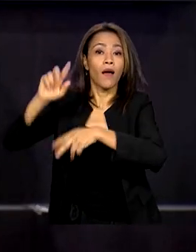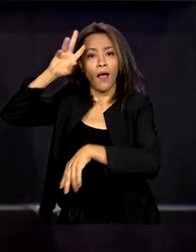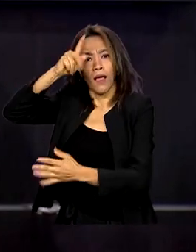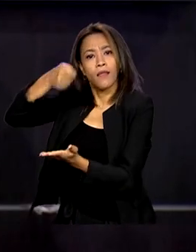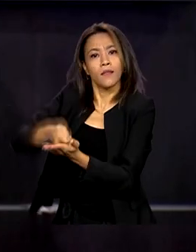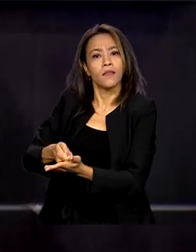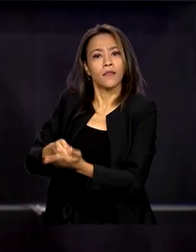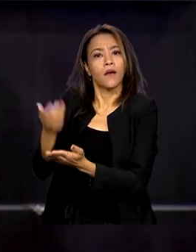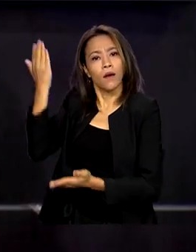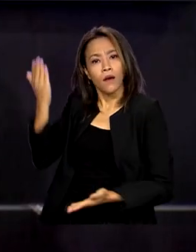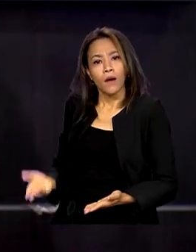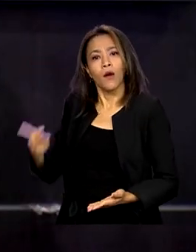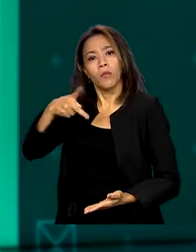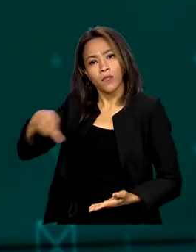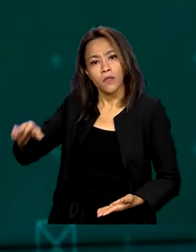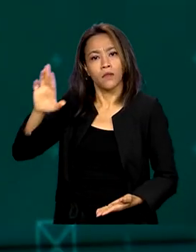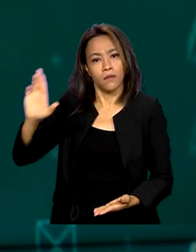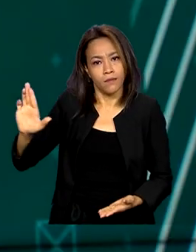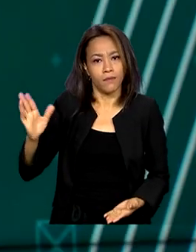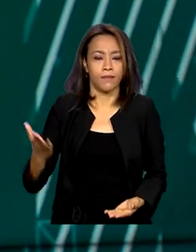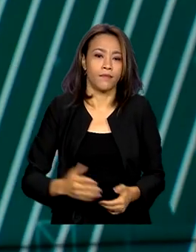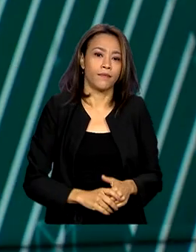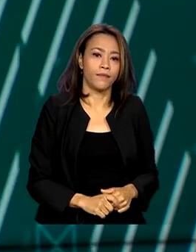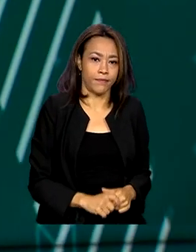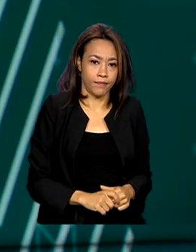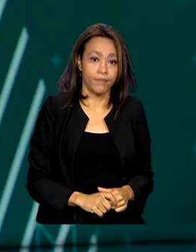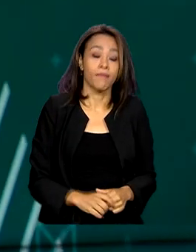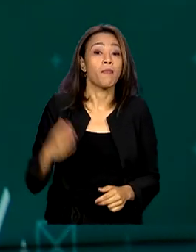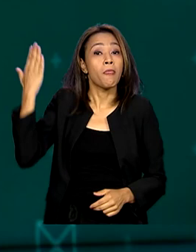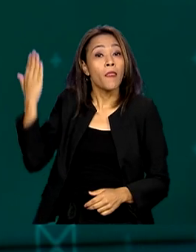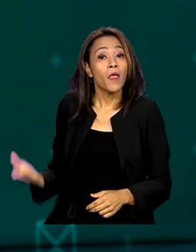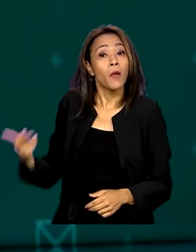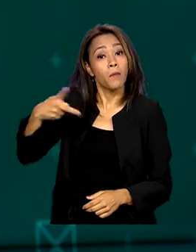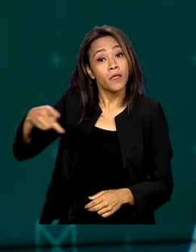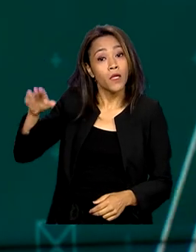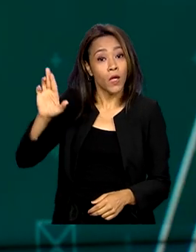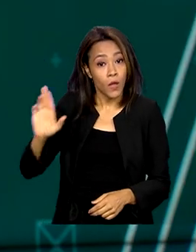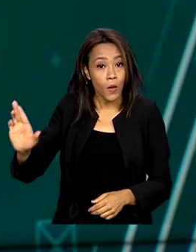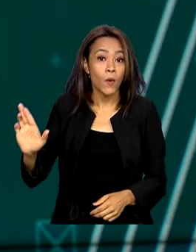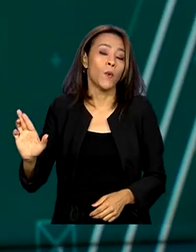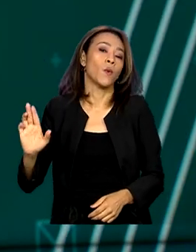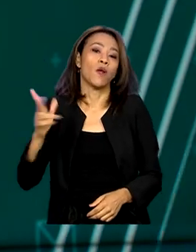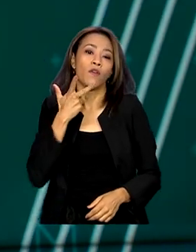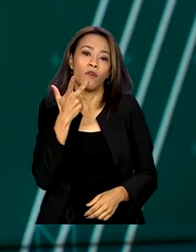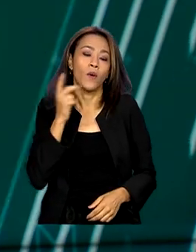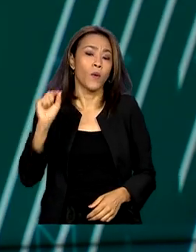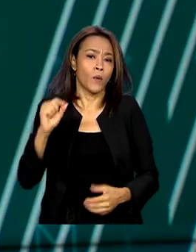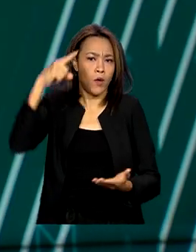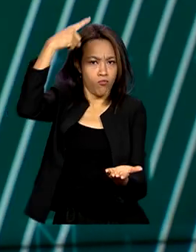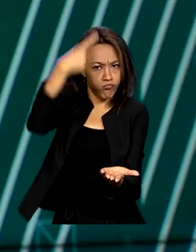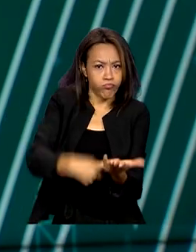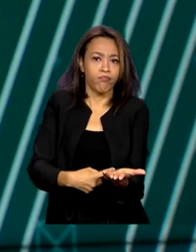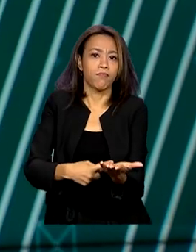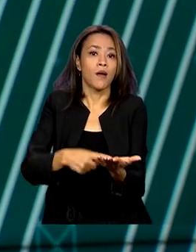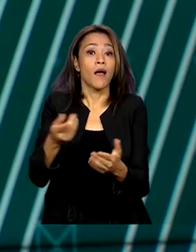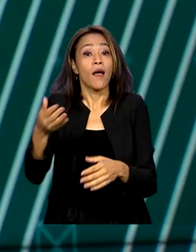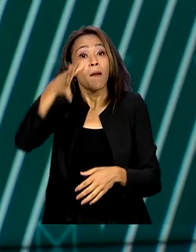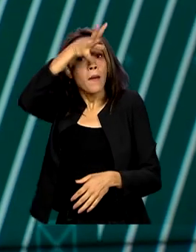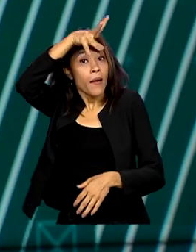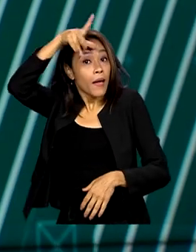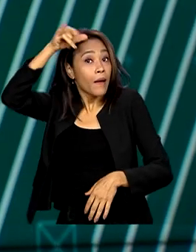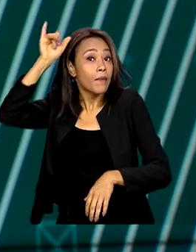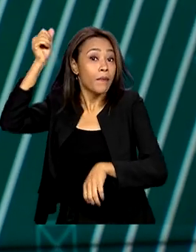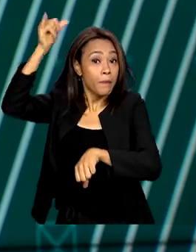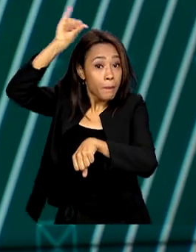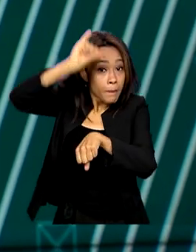República, Luiz Inácio Lula da Silva. O presidente Lula anunciou a formalização de Belém no Pará como a candidata